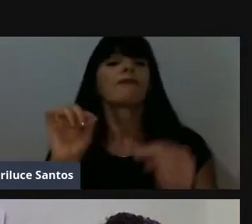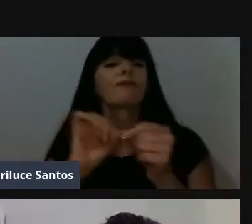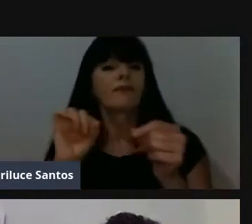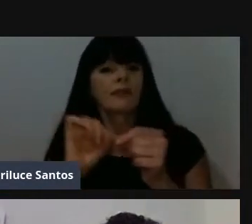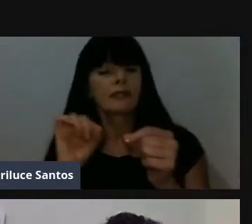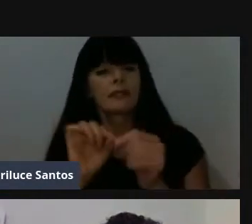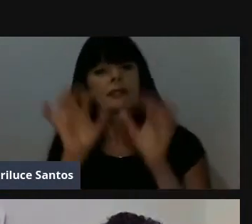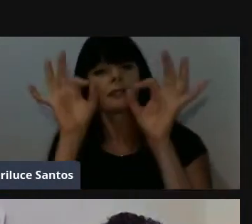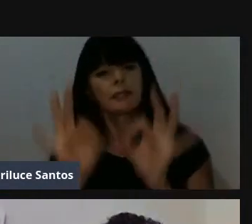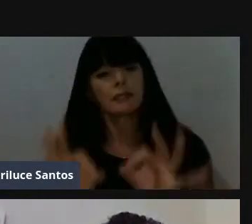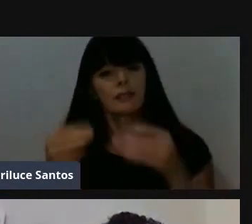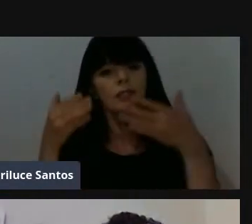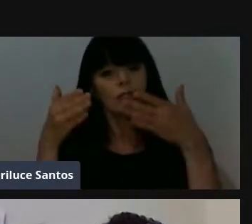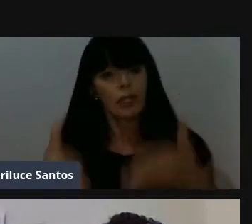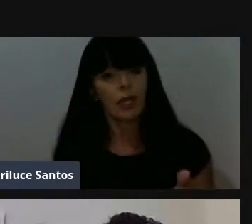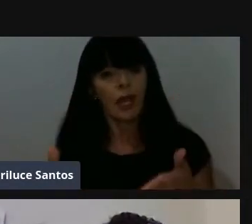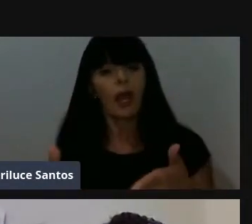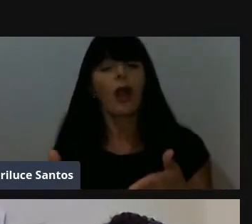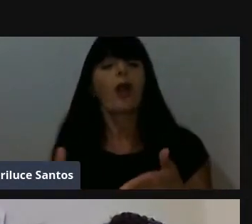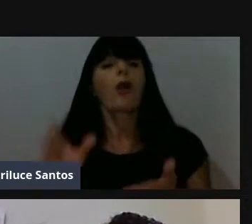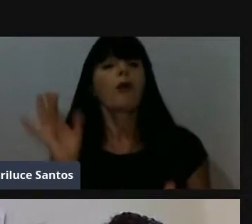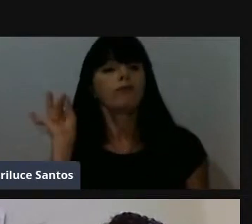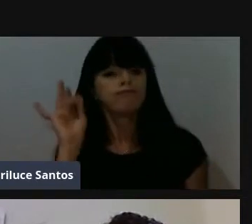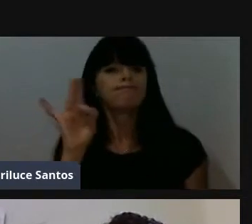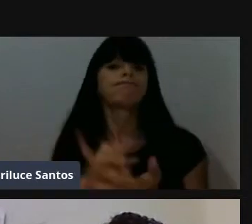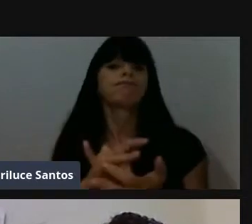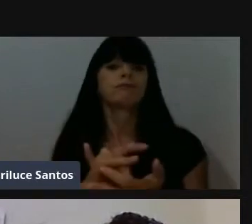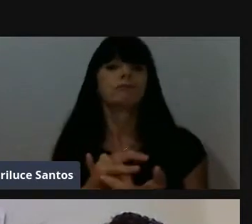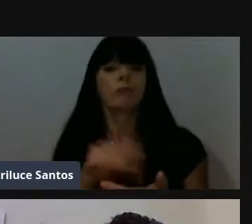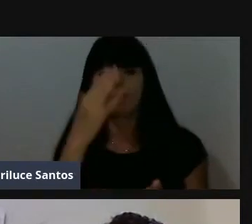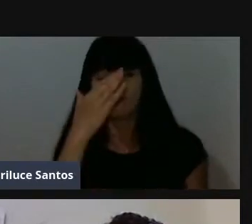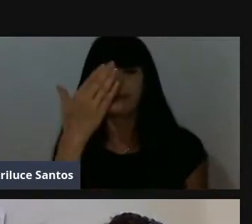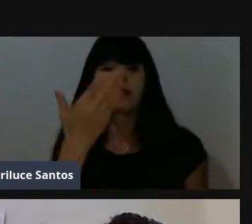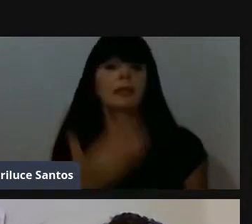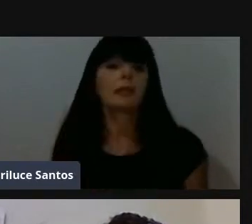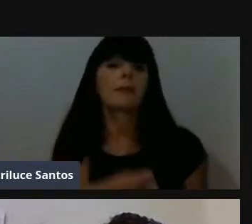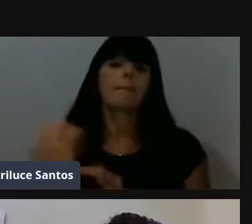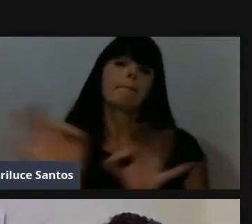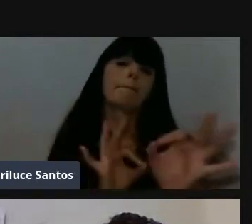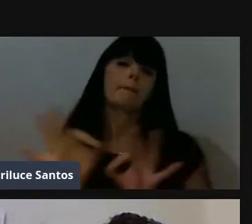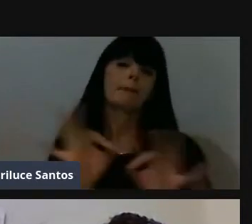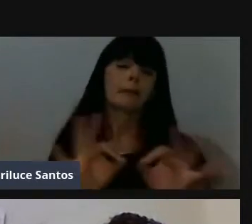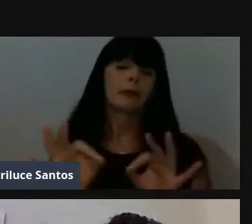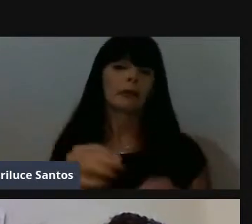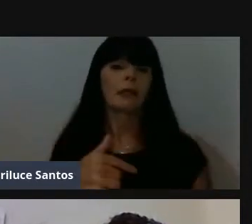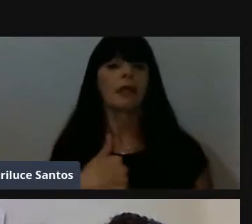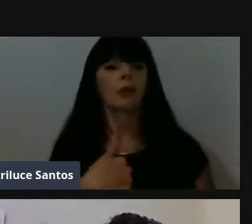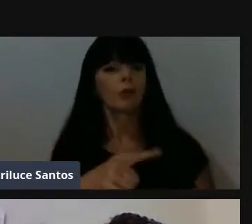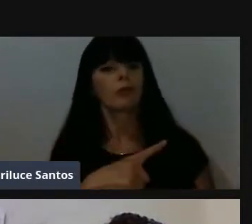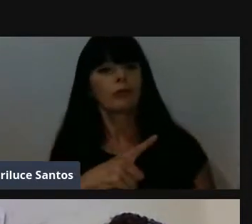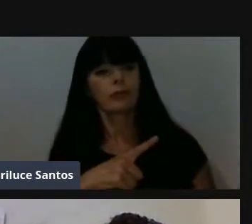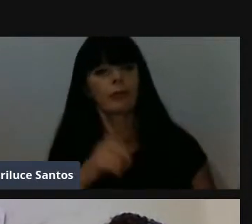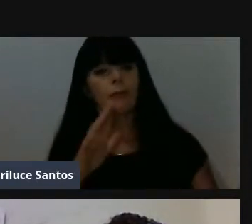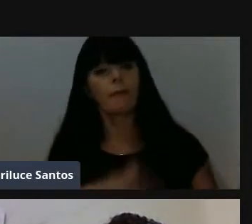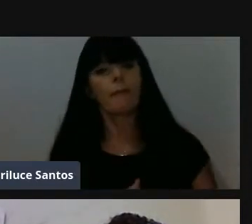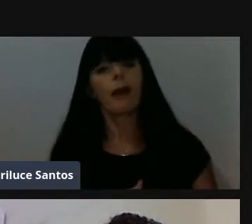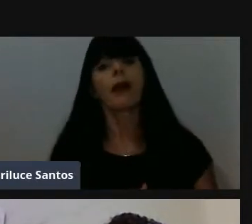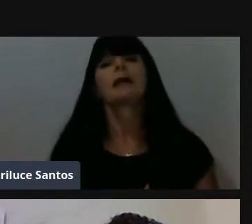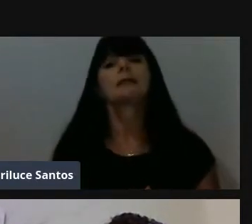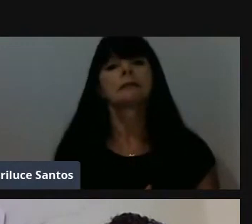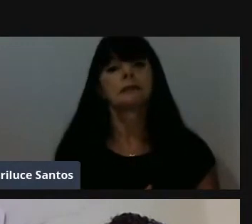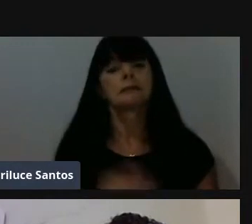chegar com confiança, chegar preparado, né? Com certeza, me deu mais credibilidade, confiança, né?